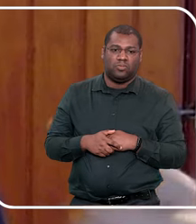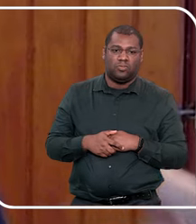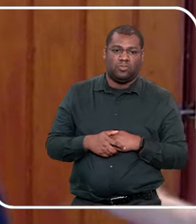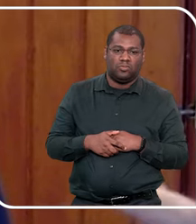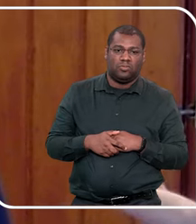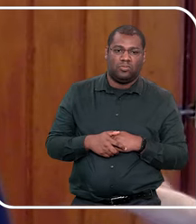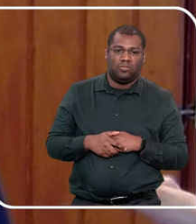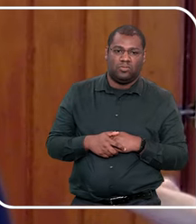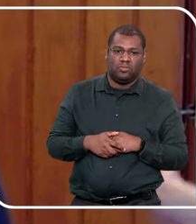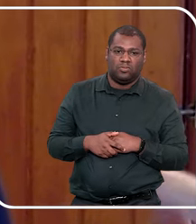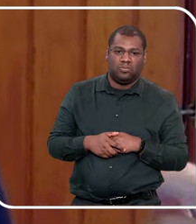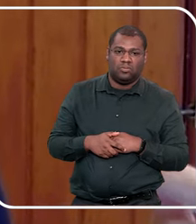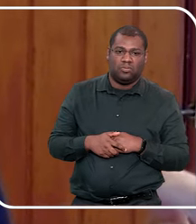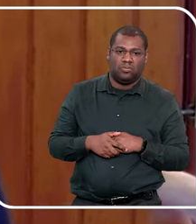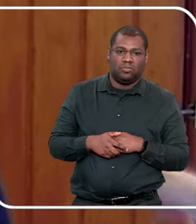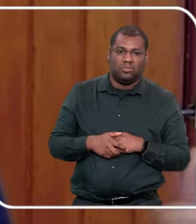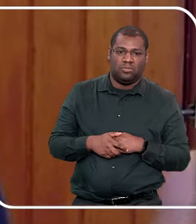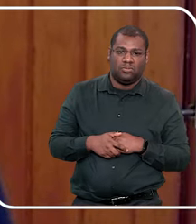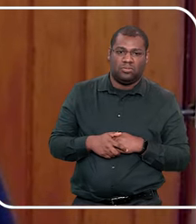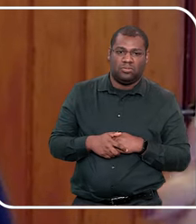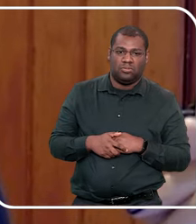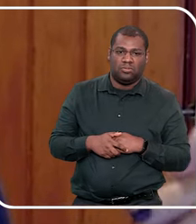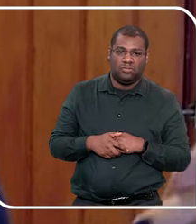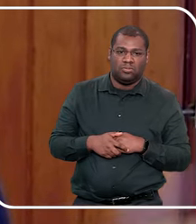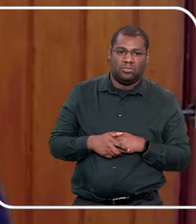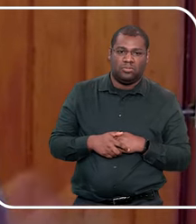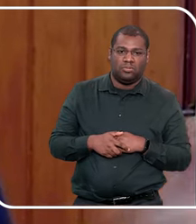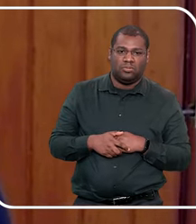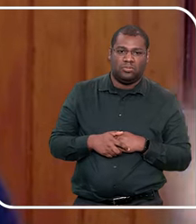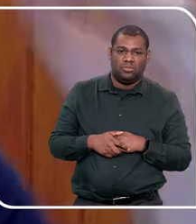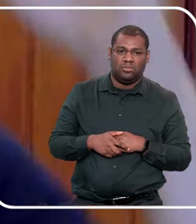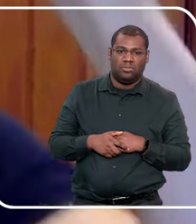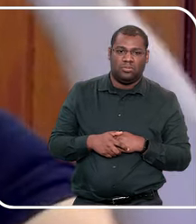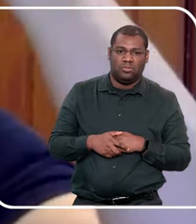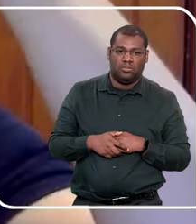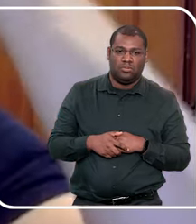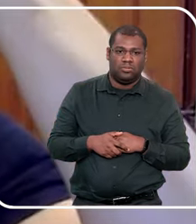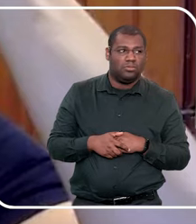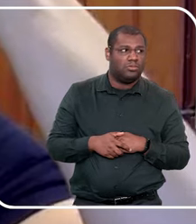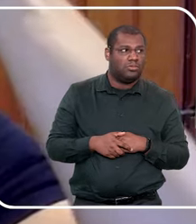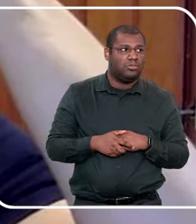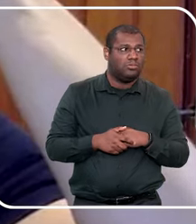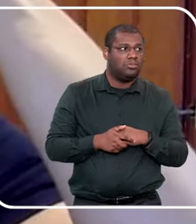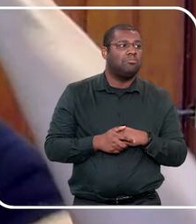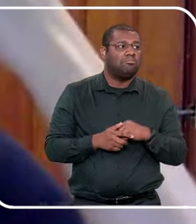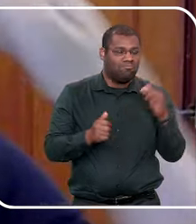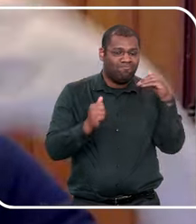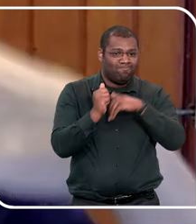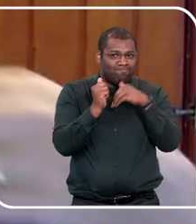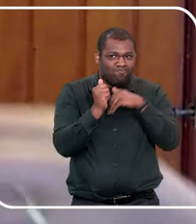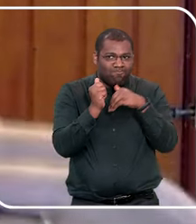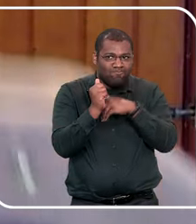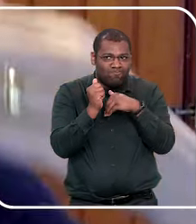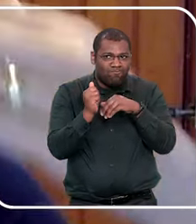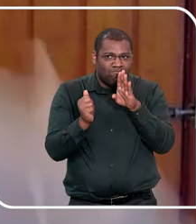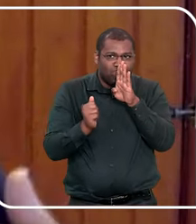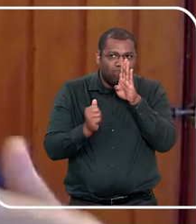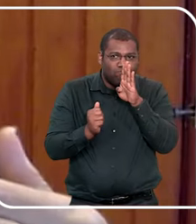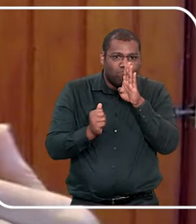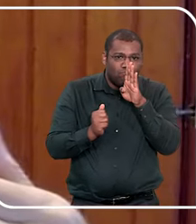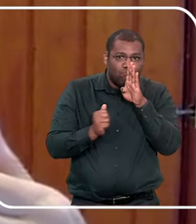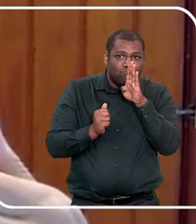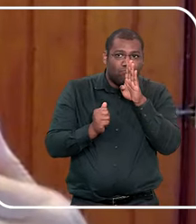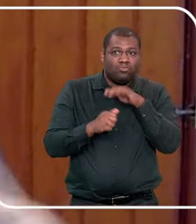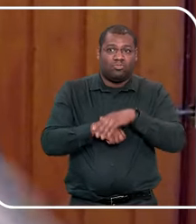ah, eu, eu, eu tenho, eu não me lembro de nada agora assim, mas se você pensar bem, aquela coisa que você guarda, que não quer que ninguém